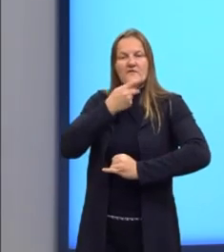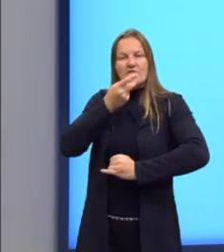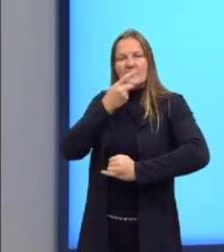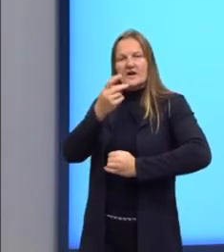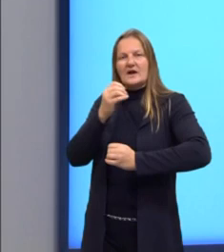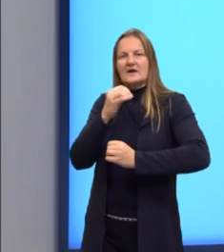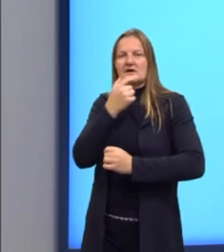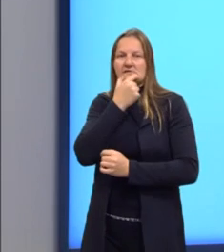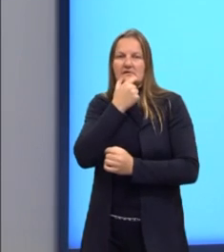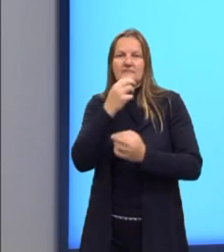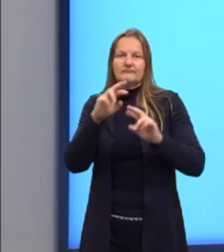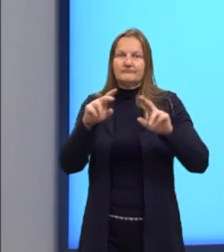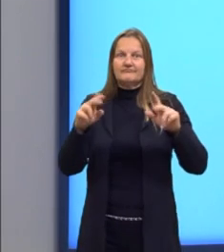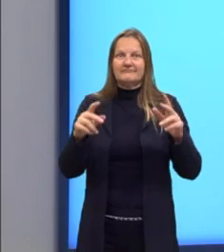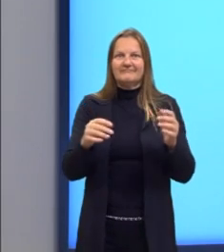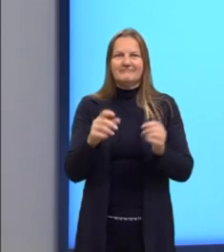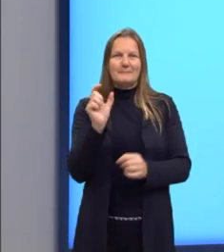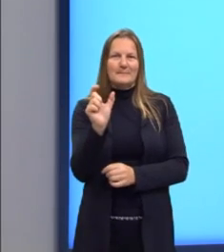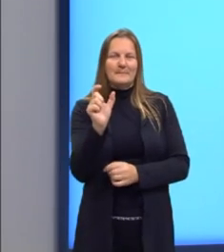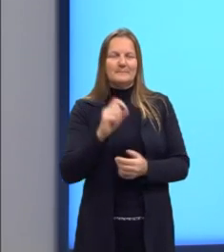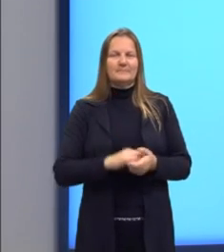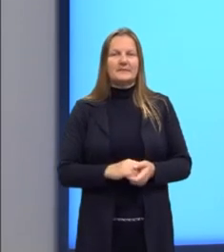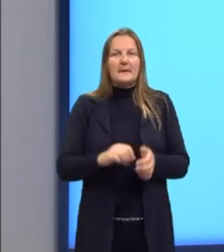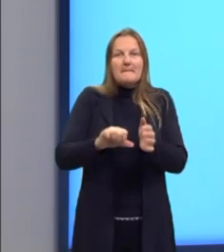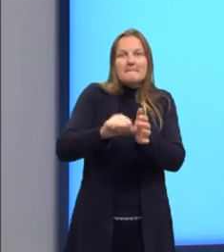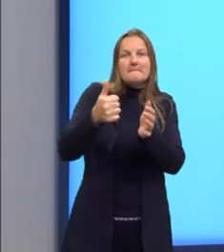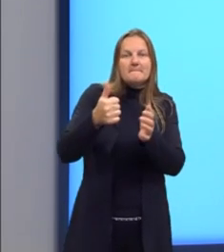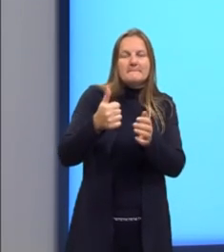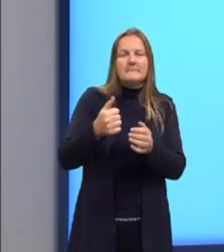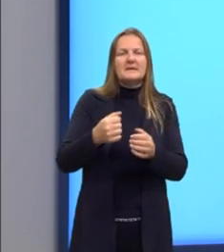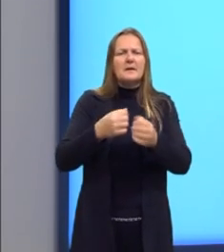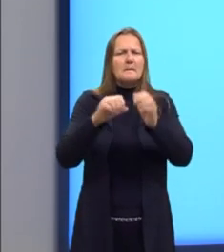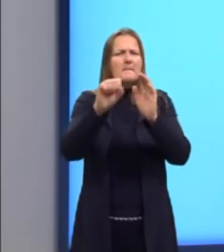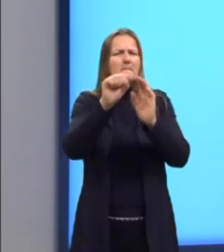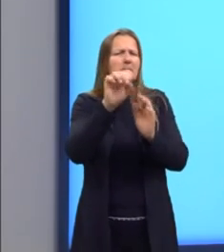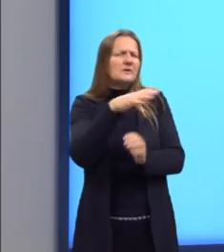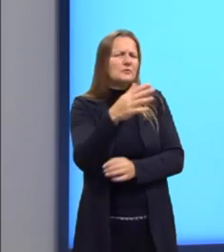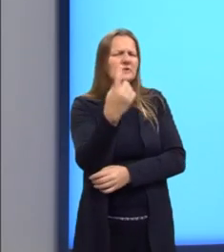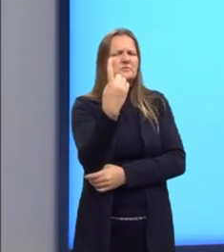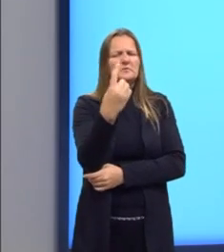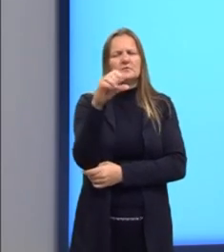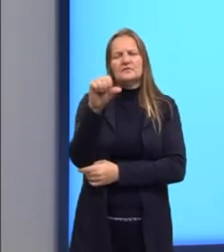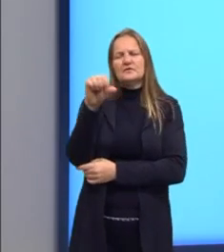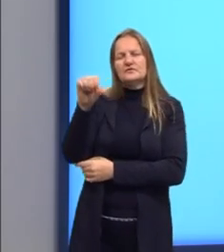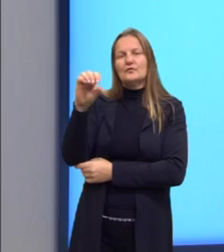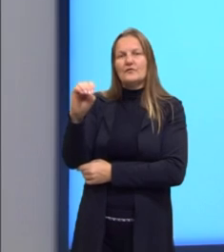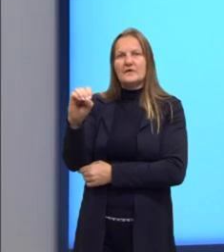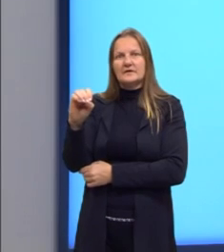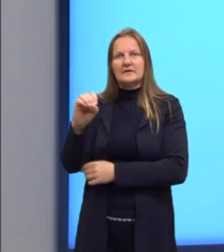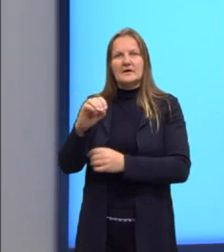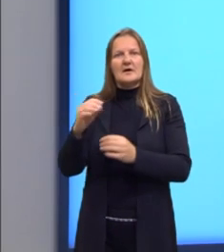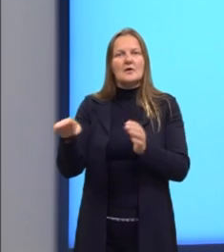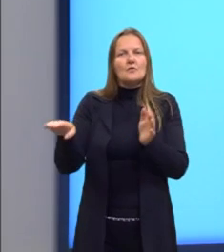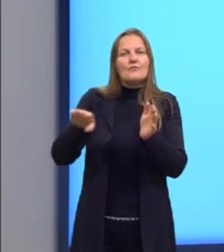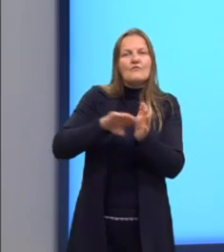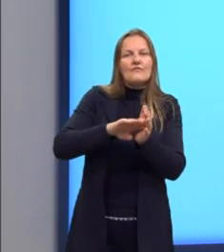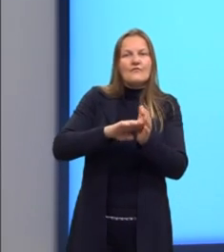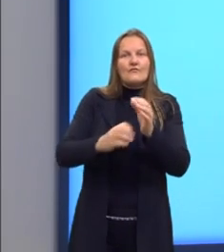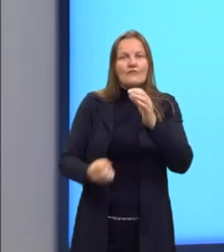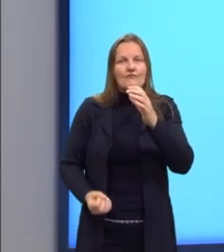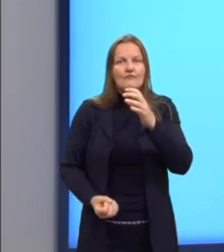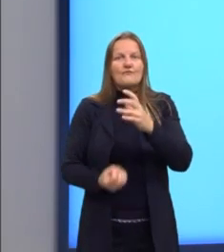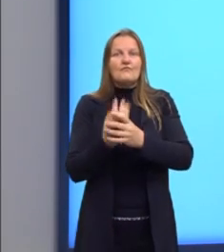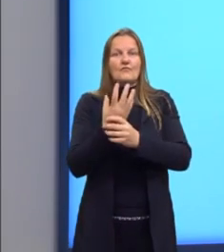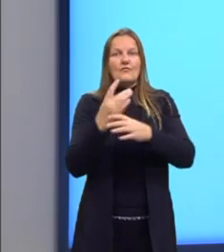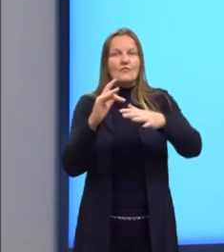mais é do que um termo aí que surgiu pela primeira vez lá na década de 90 e ganhou força com o nascimento